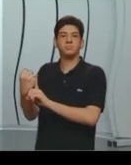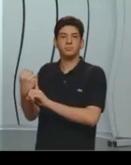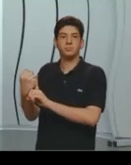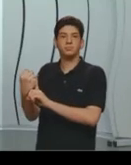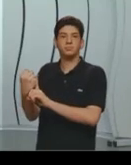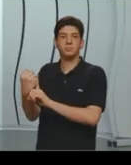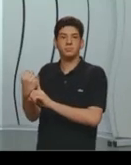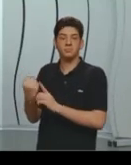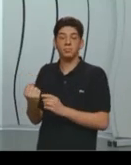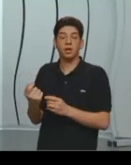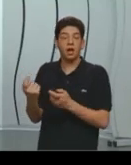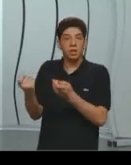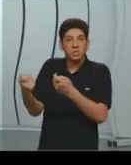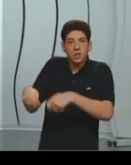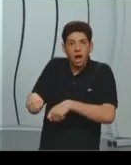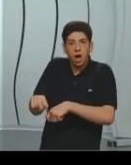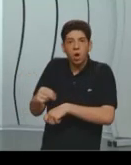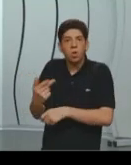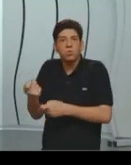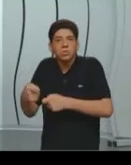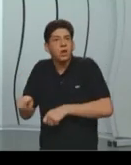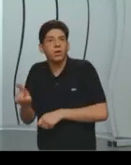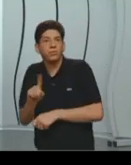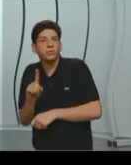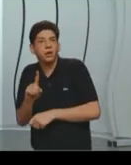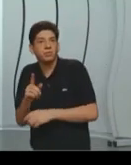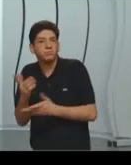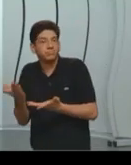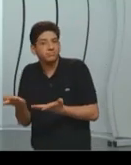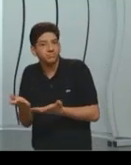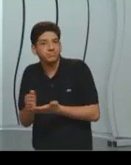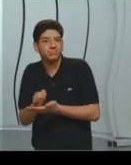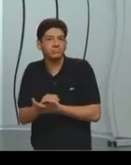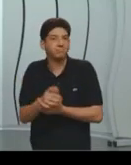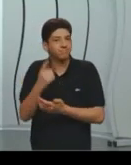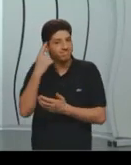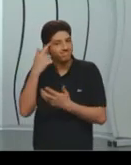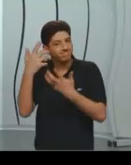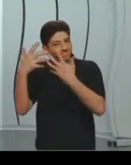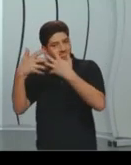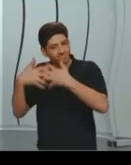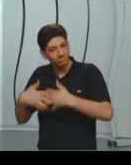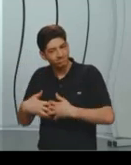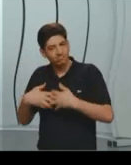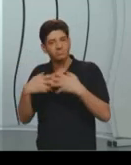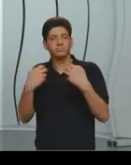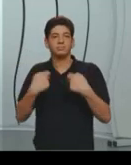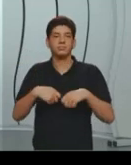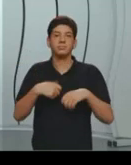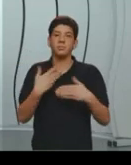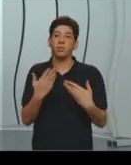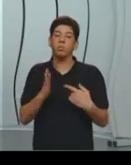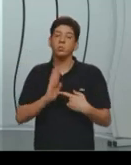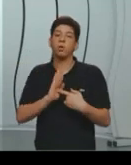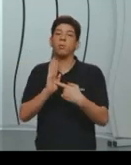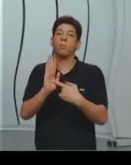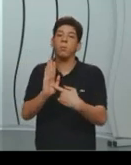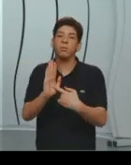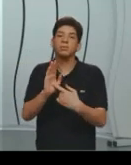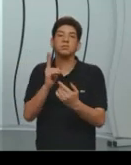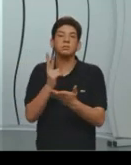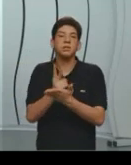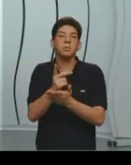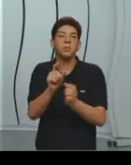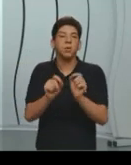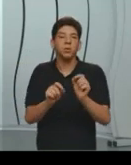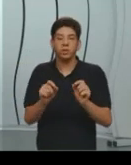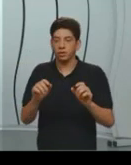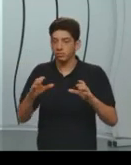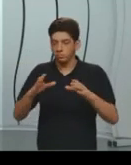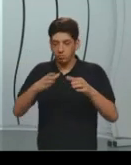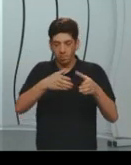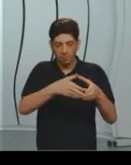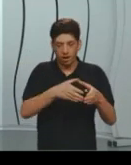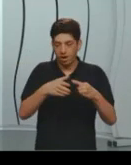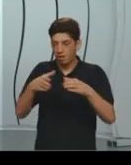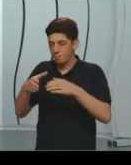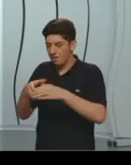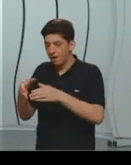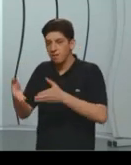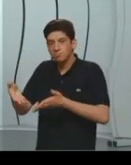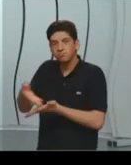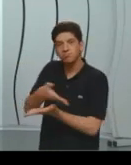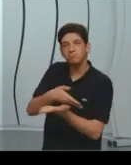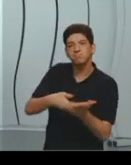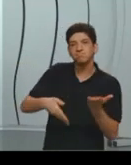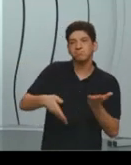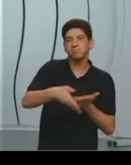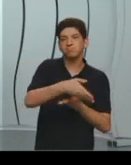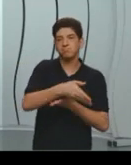dar essas possibilidades. E se a gente for observar, e eu estou pontuando desde o começo, que são as duas coisas interagindo. Não adianta nada a pessoa